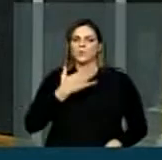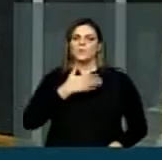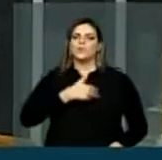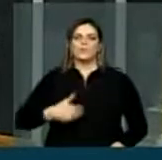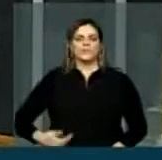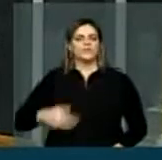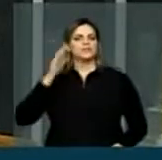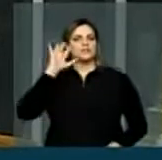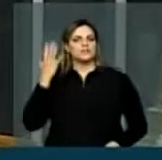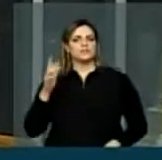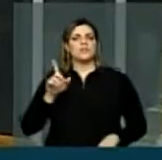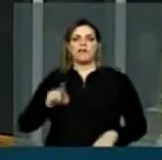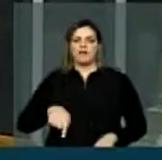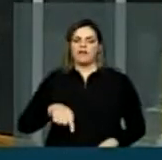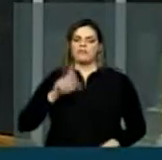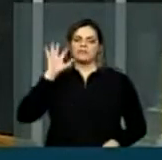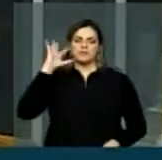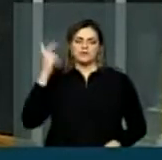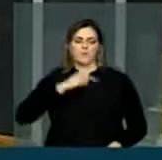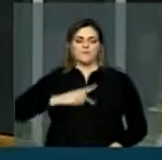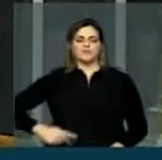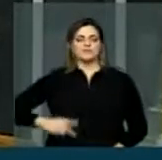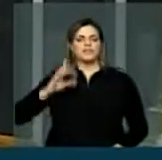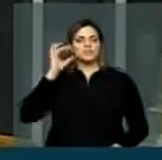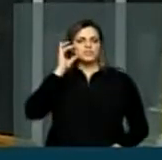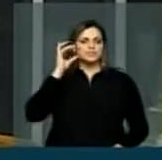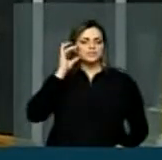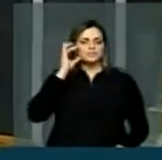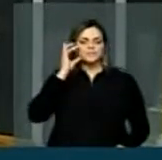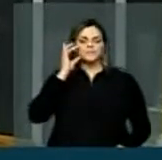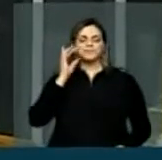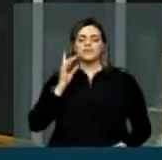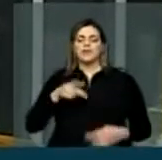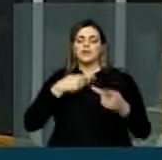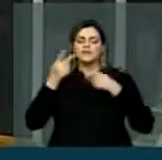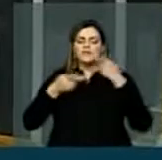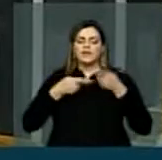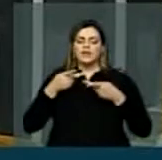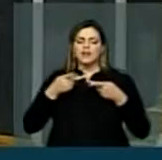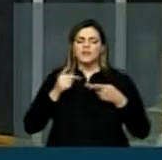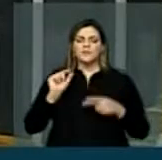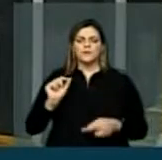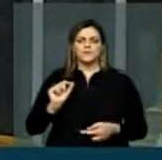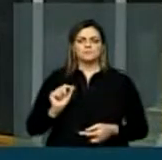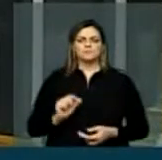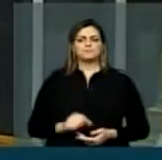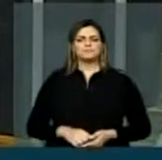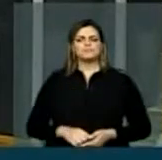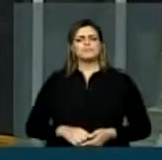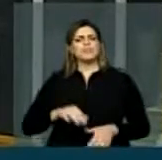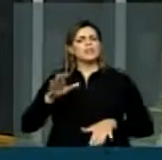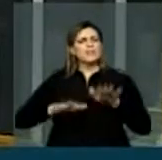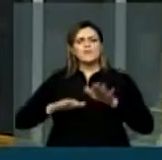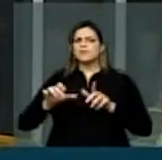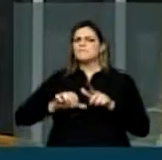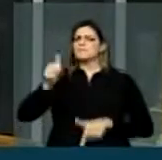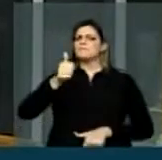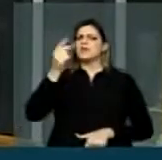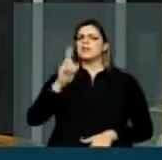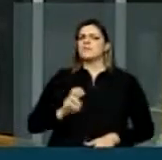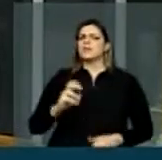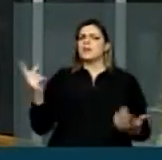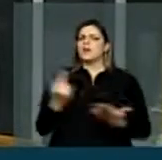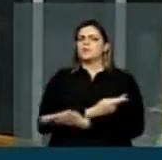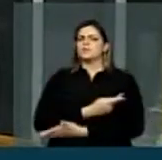governo, pela presidenta Dilma, e dizer que é uma iniciativa, talvez, pioneira no nosso país,